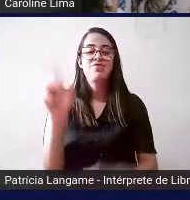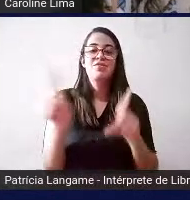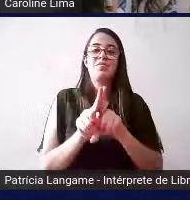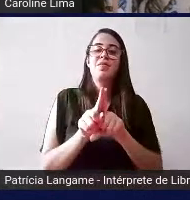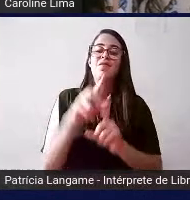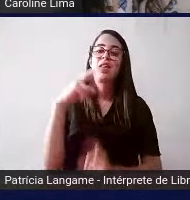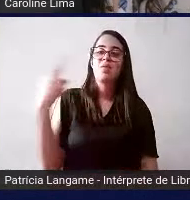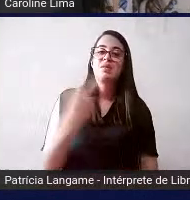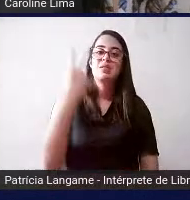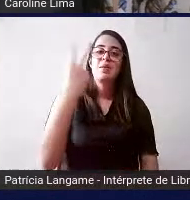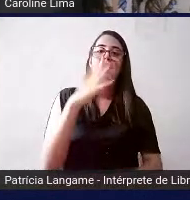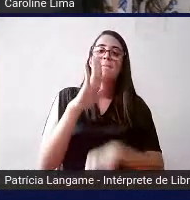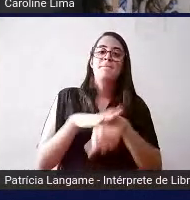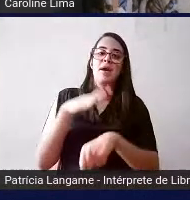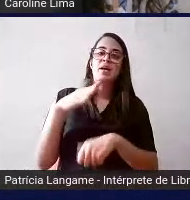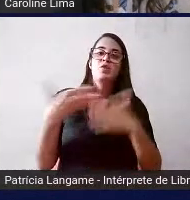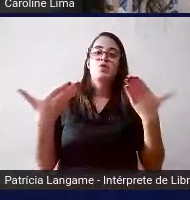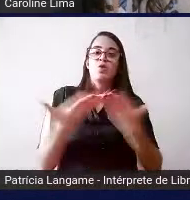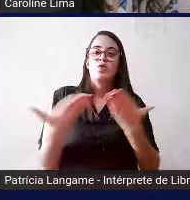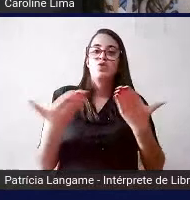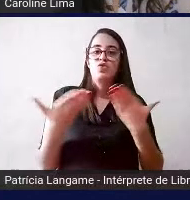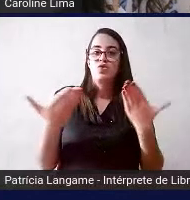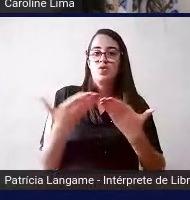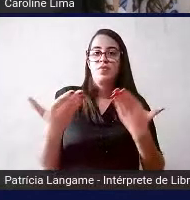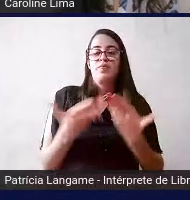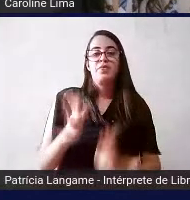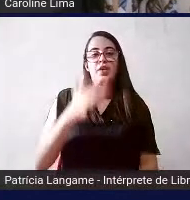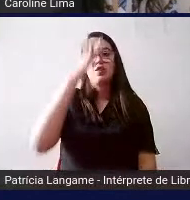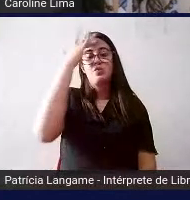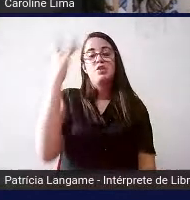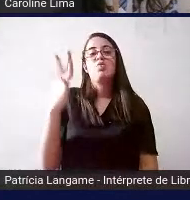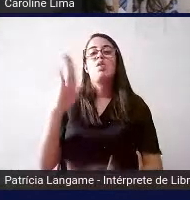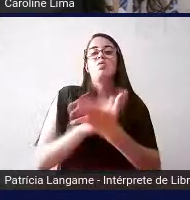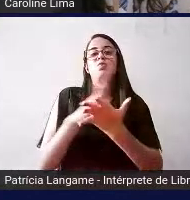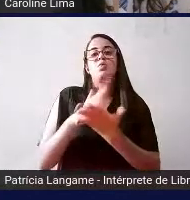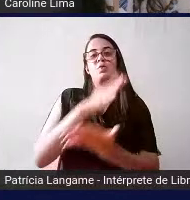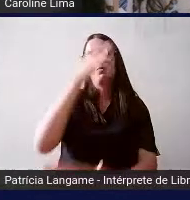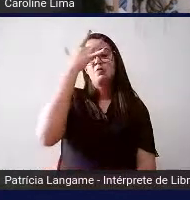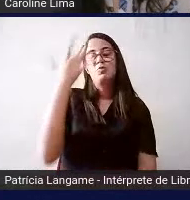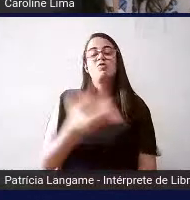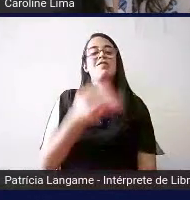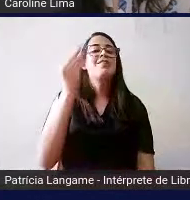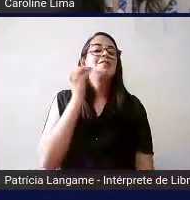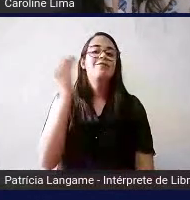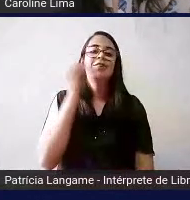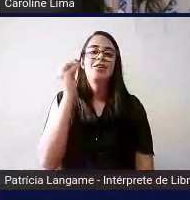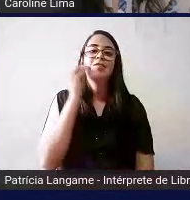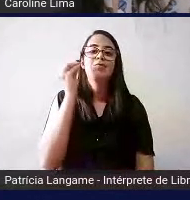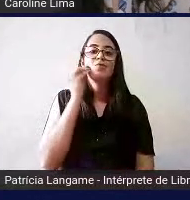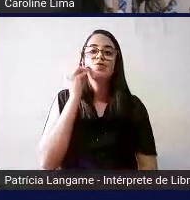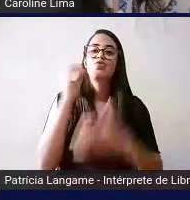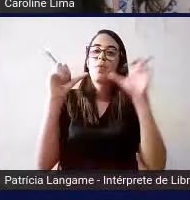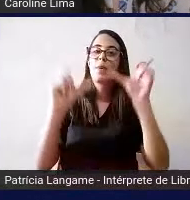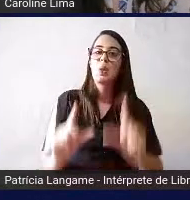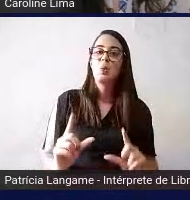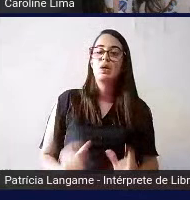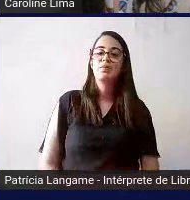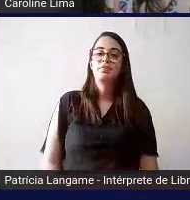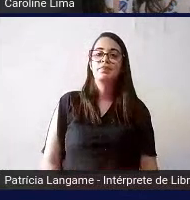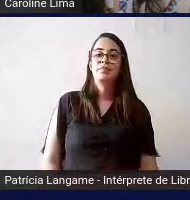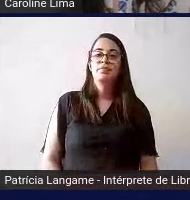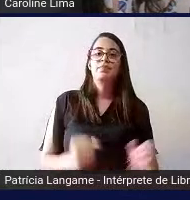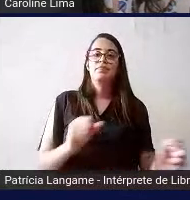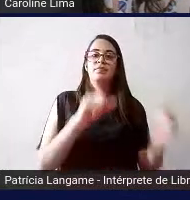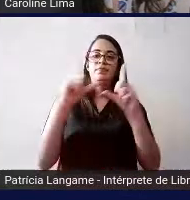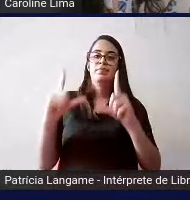mais essas coisas que hoje em dia estão as pessoas algumas pessoas estão tentando diminuir pode passar por